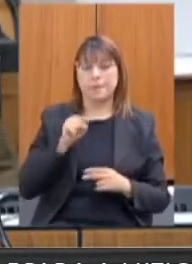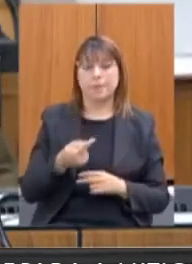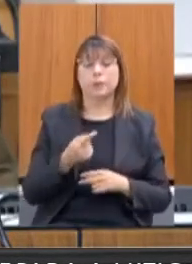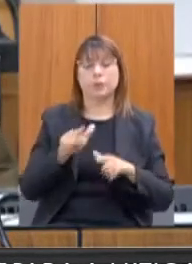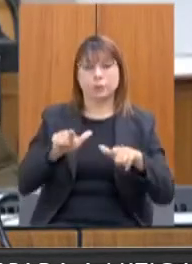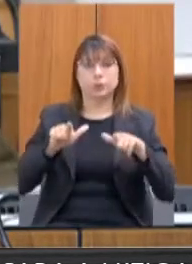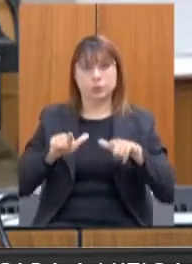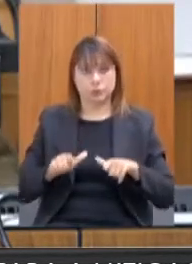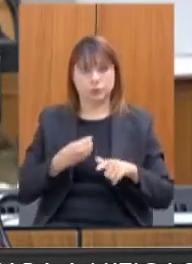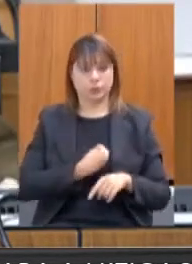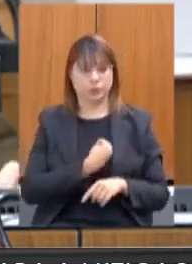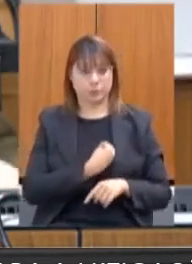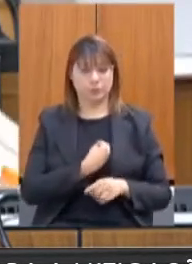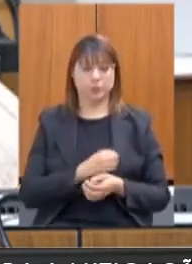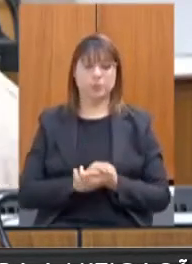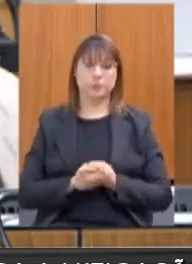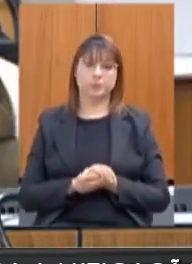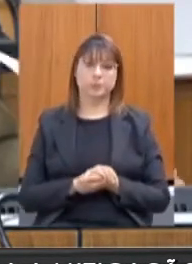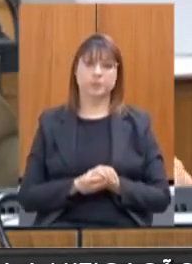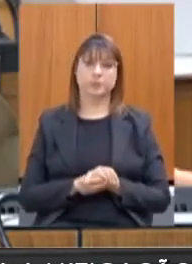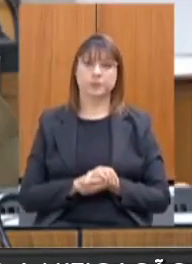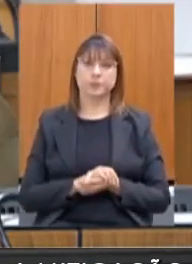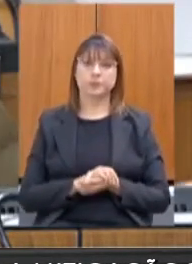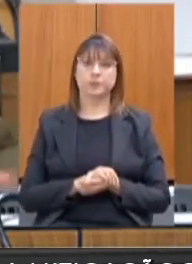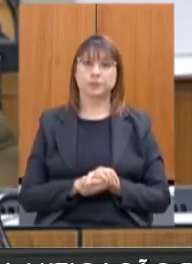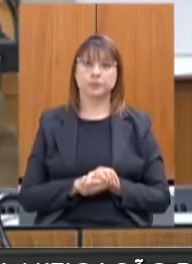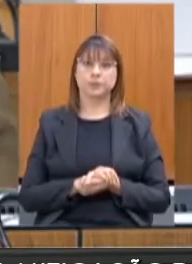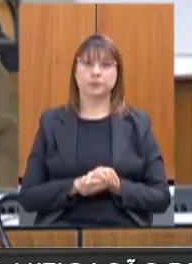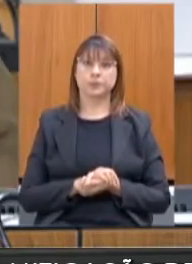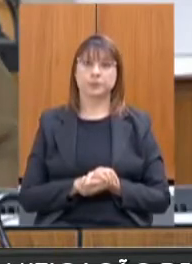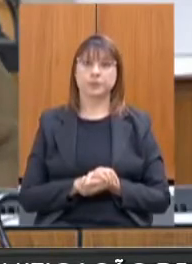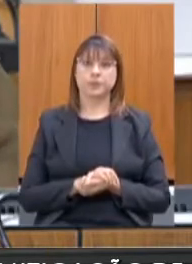participação emitidos. Por favor.